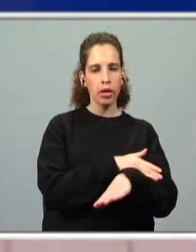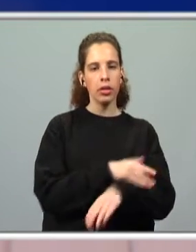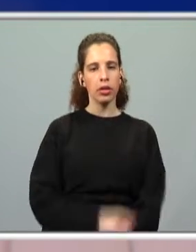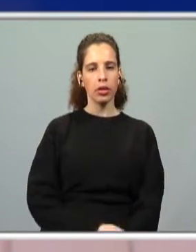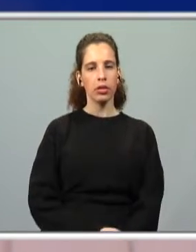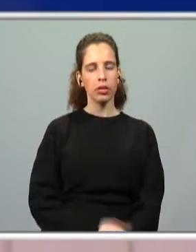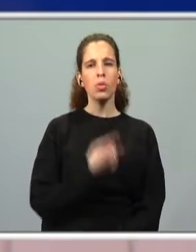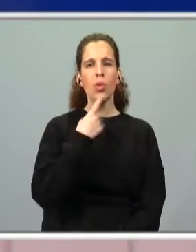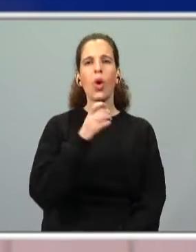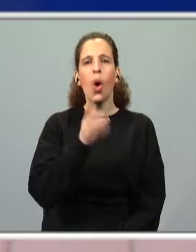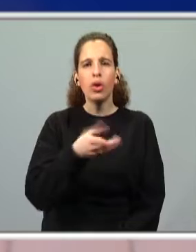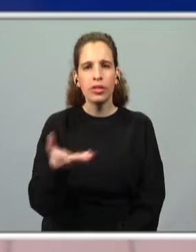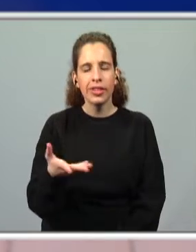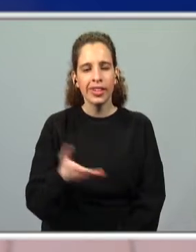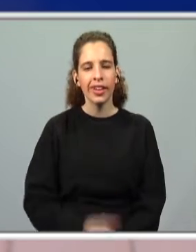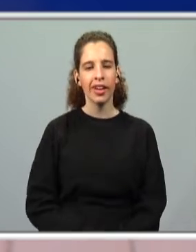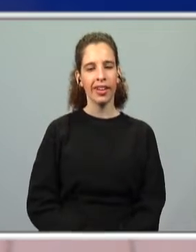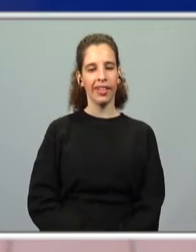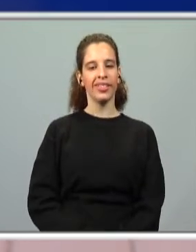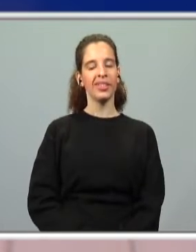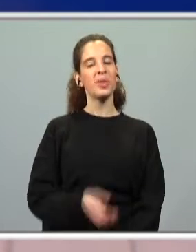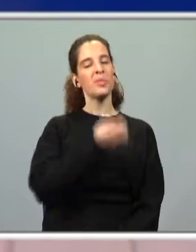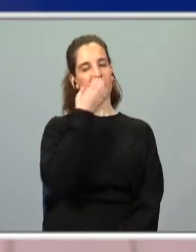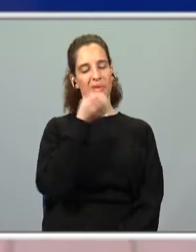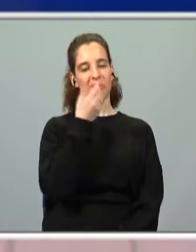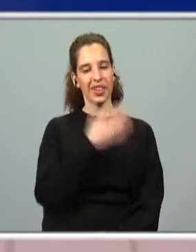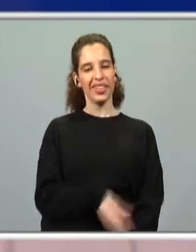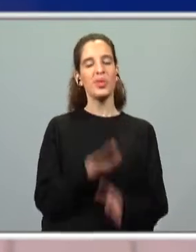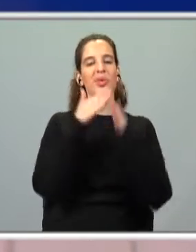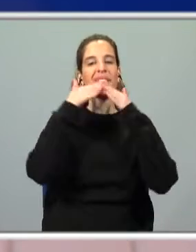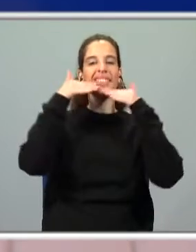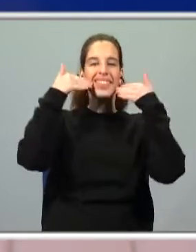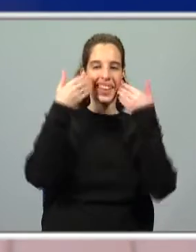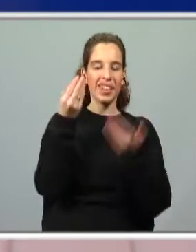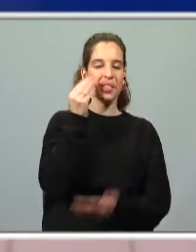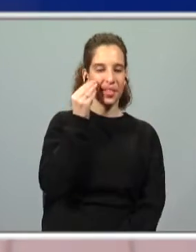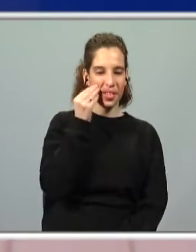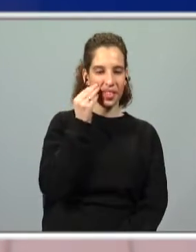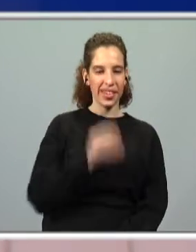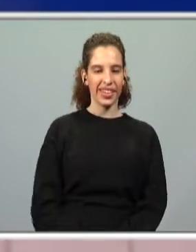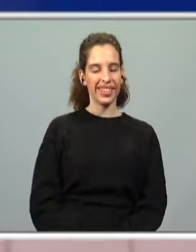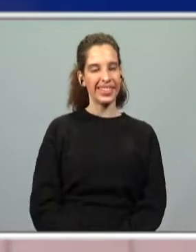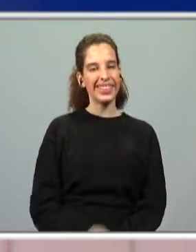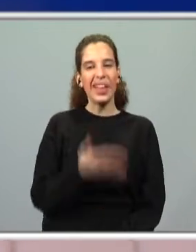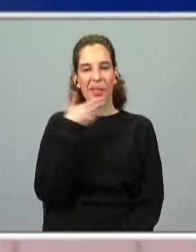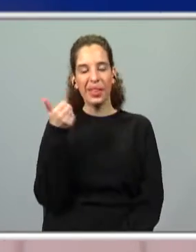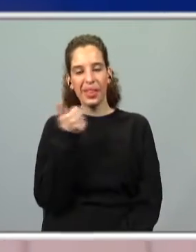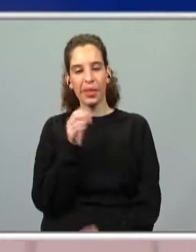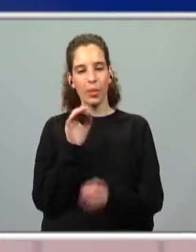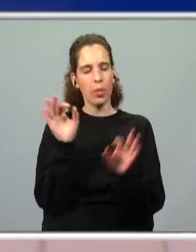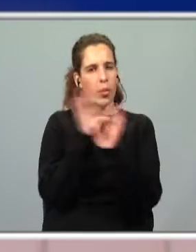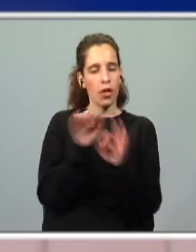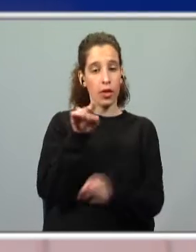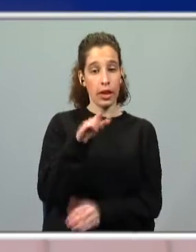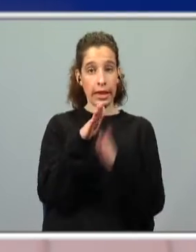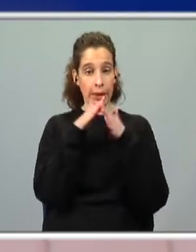E qual é a pergunta? Ora, muito bem, como estão esses sorrisos? Estão lindos? Ótimo, vocês estão